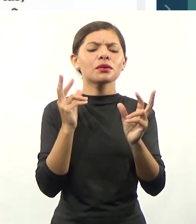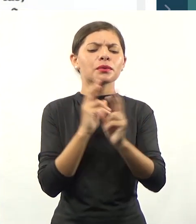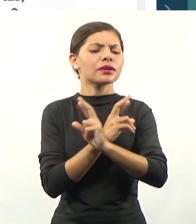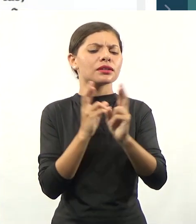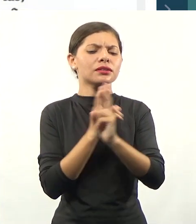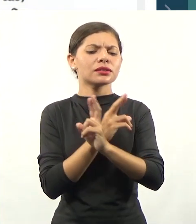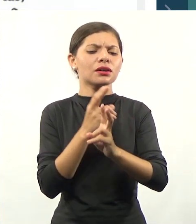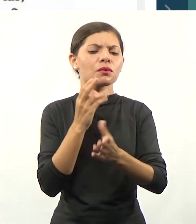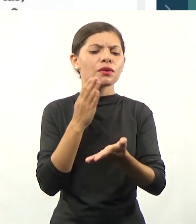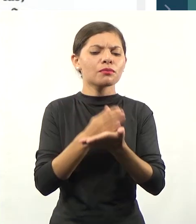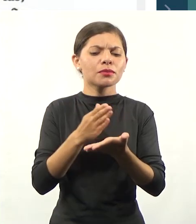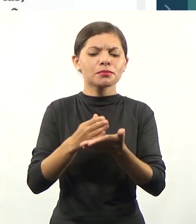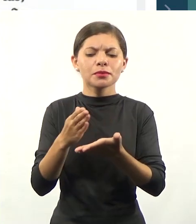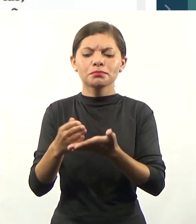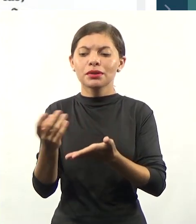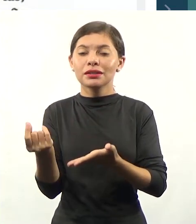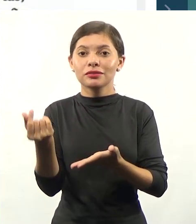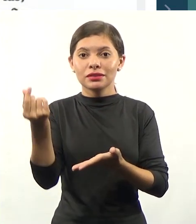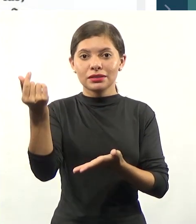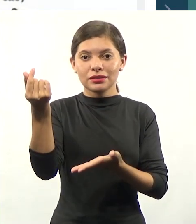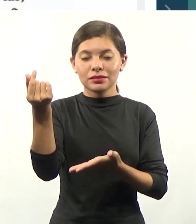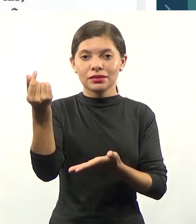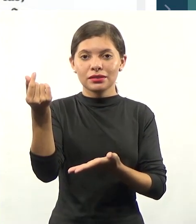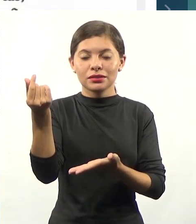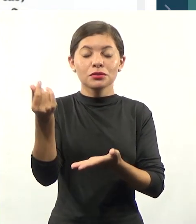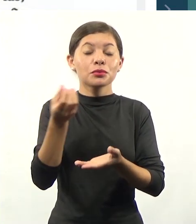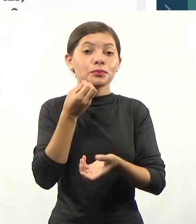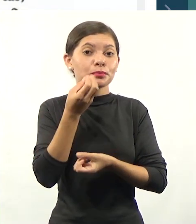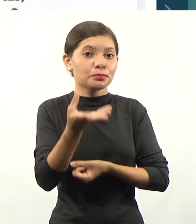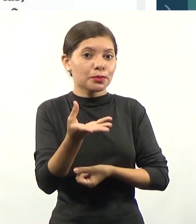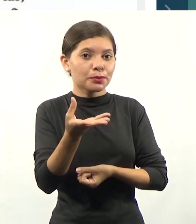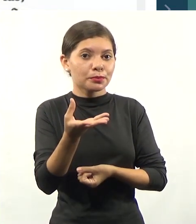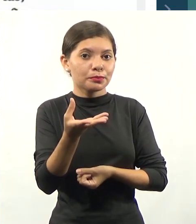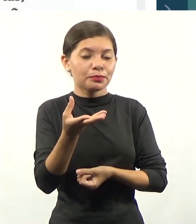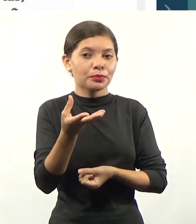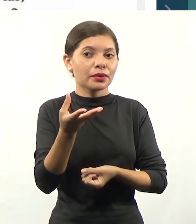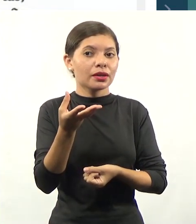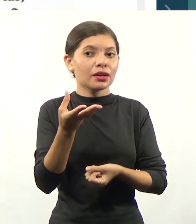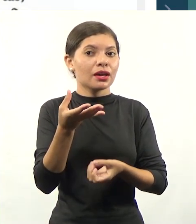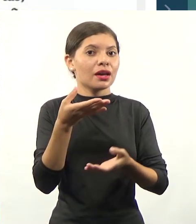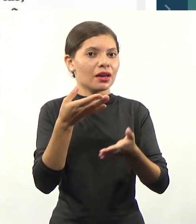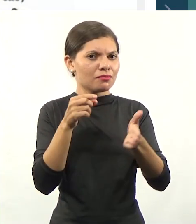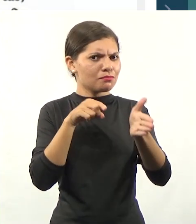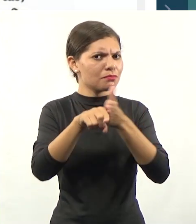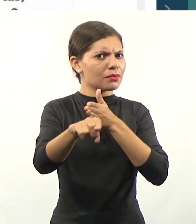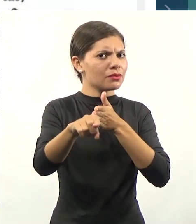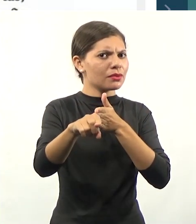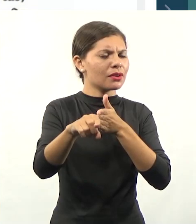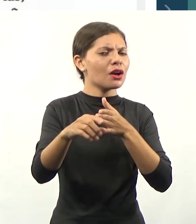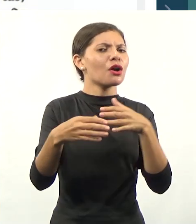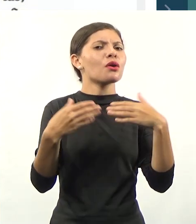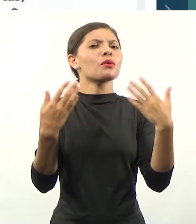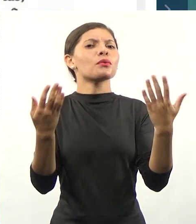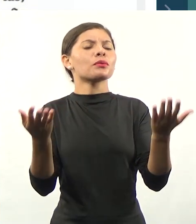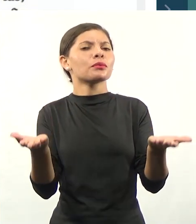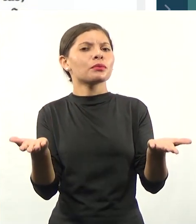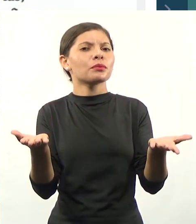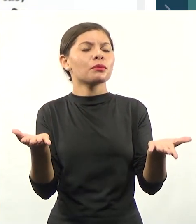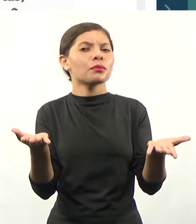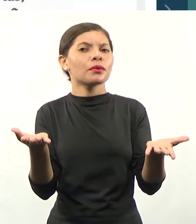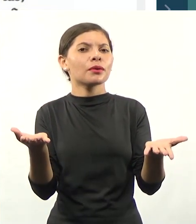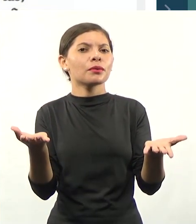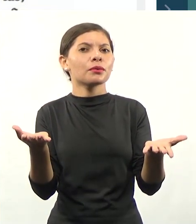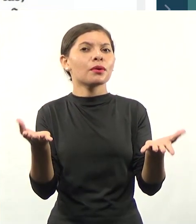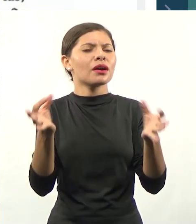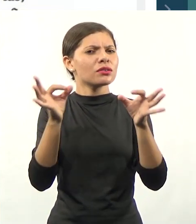ao financiamento do ensino superior? Bom, aí é mais uma provocação que eu faço para vocês. Qual será o